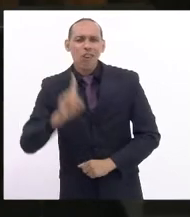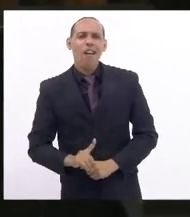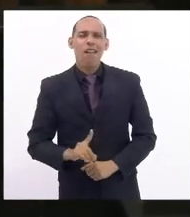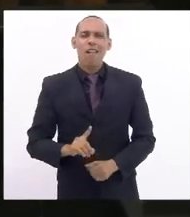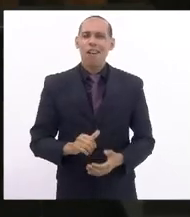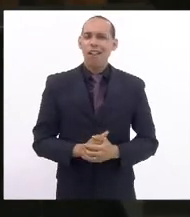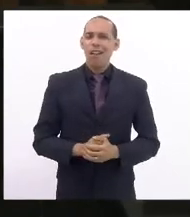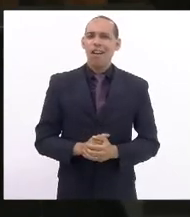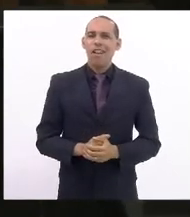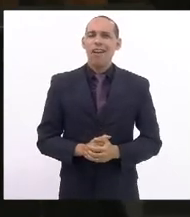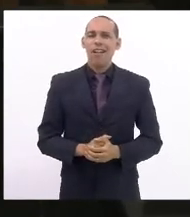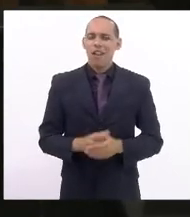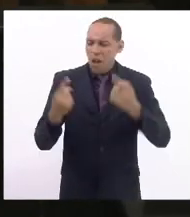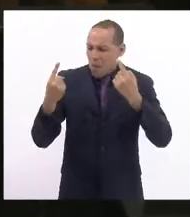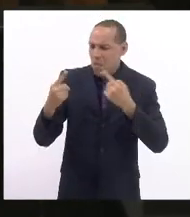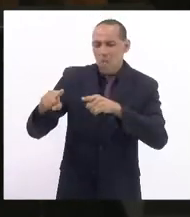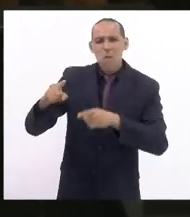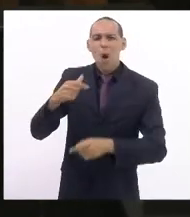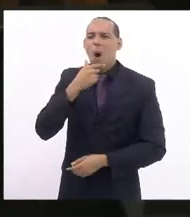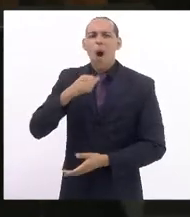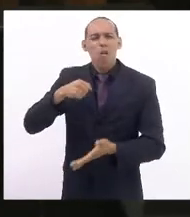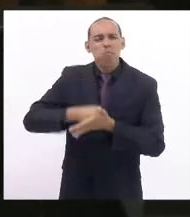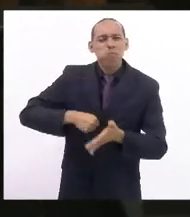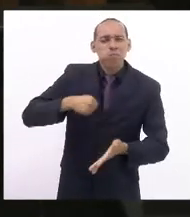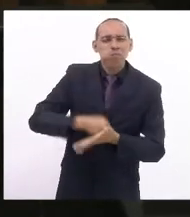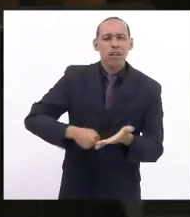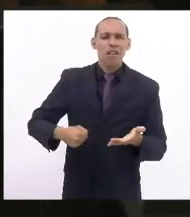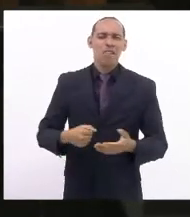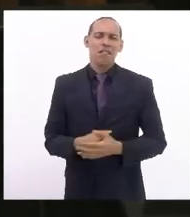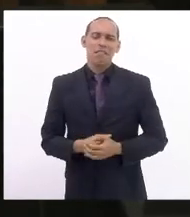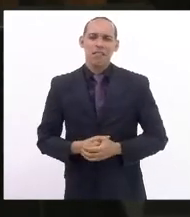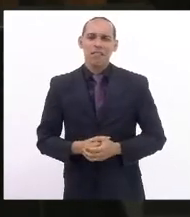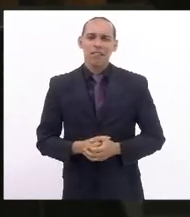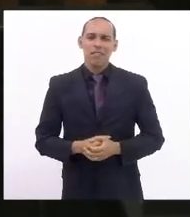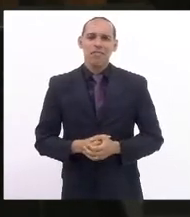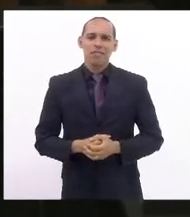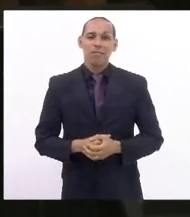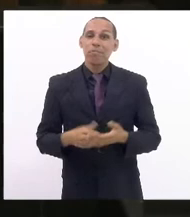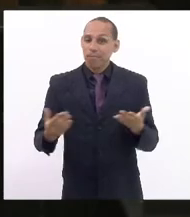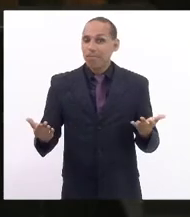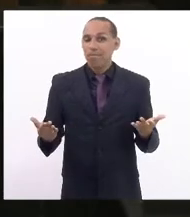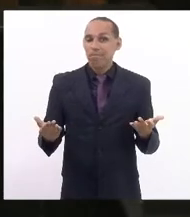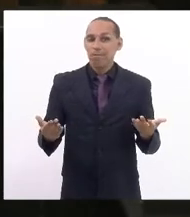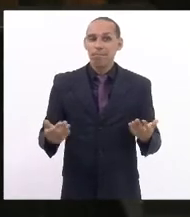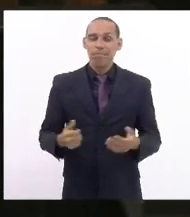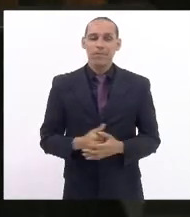contra o machismo, sexismo. E cito aqui,